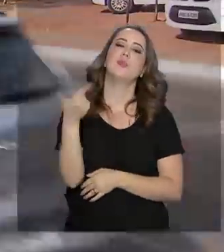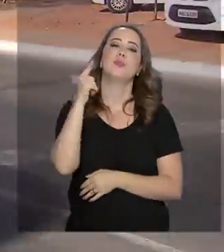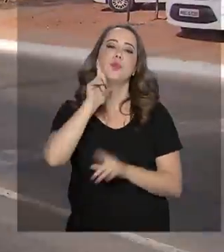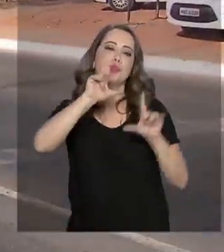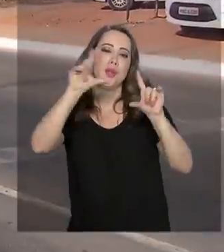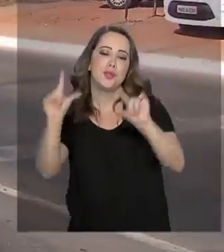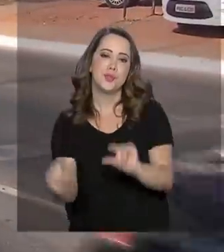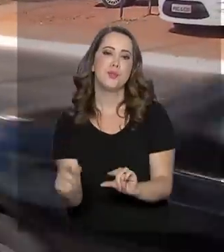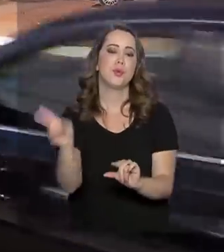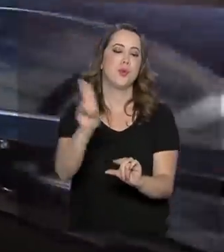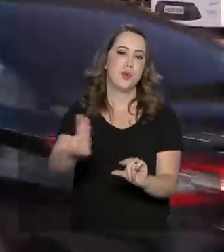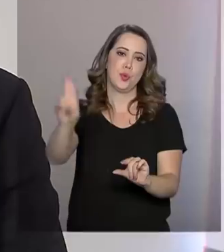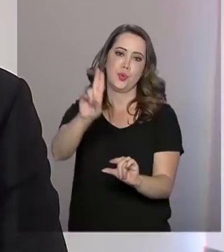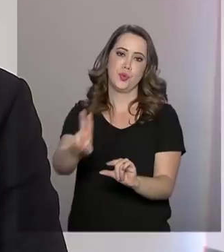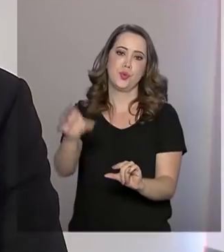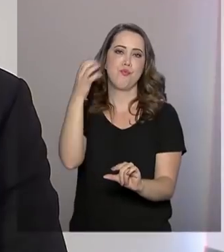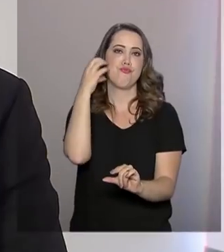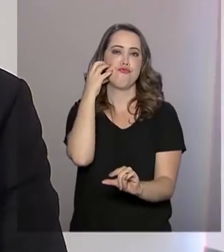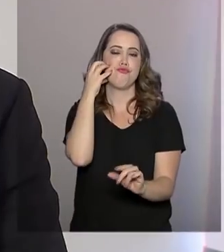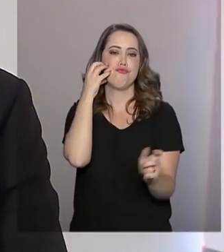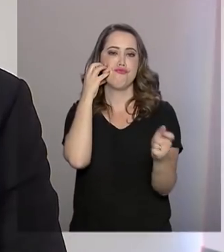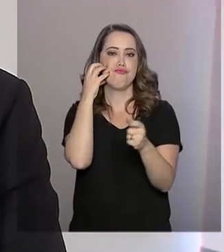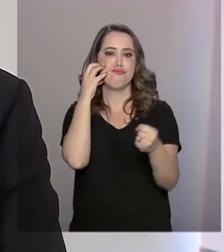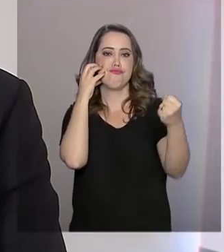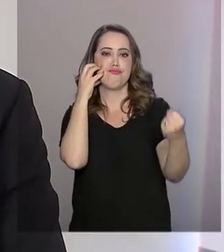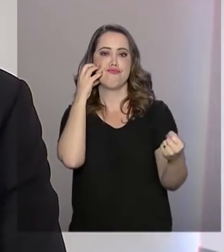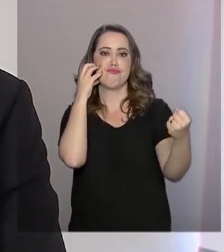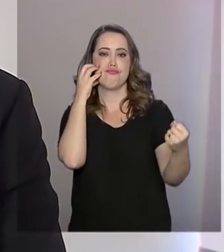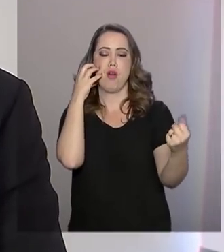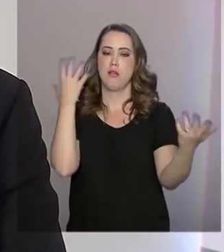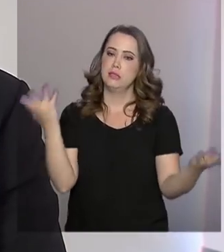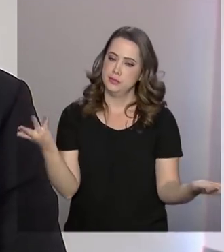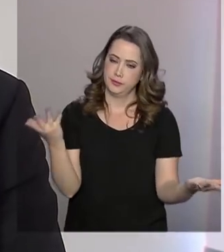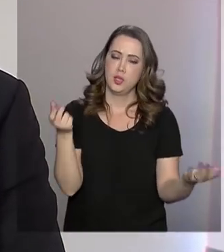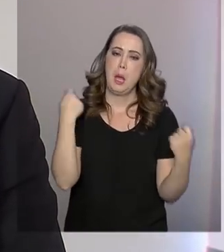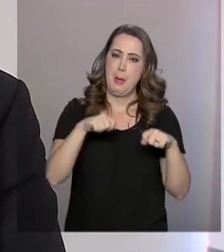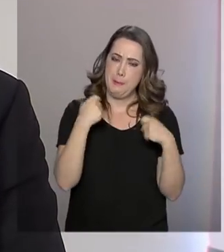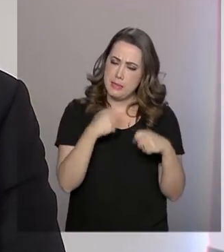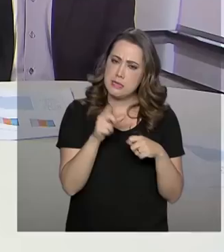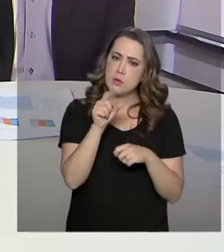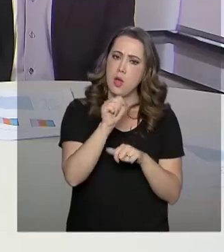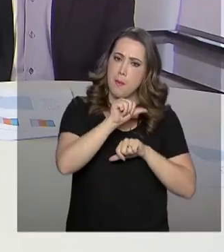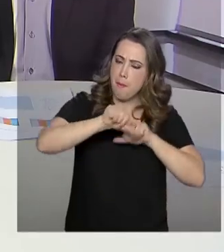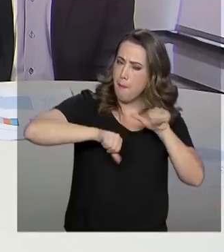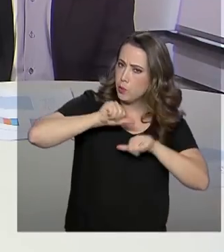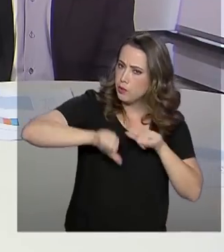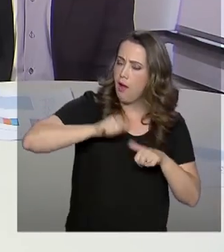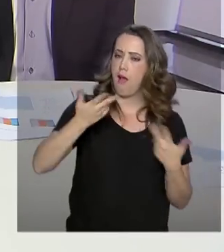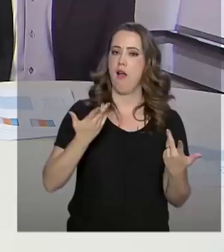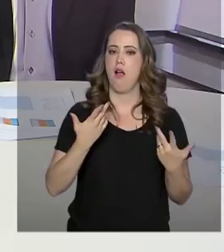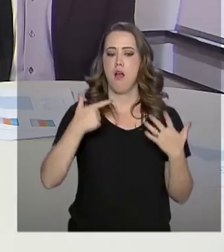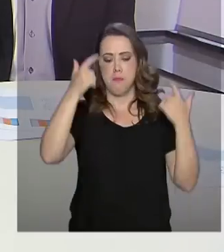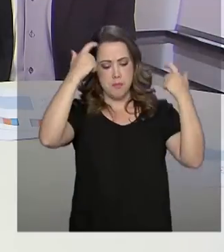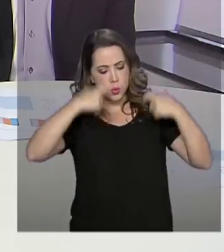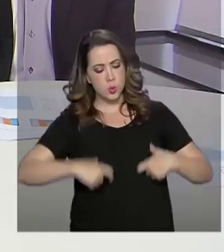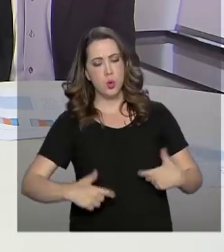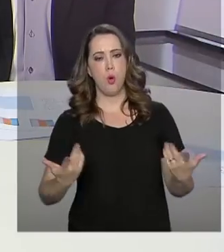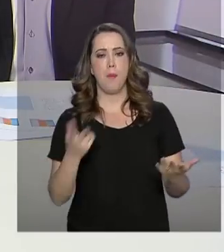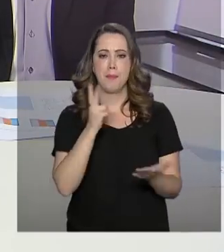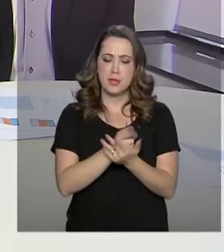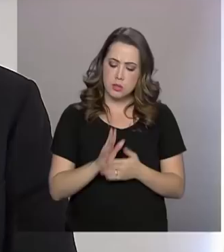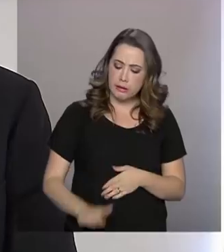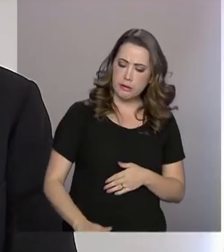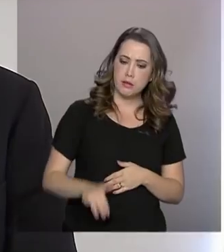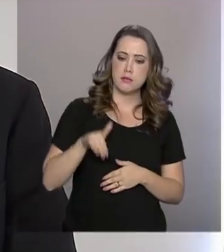a prática da infração. Para o Ministério da Saúde, é preciso investir na mudança de comportamento ainda na